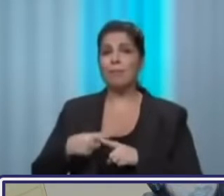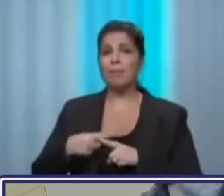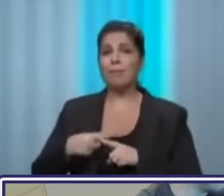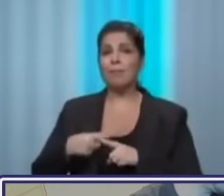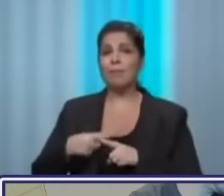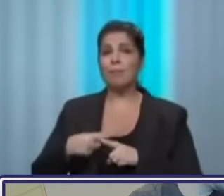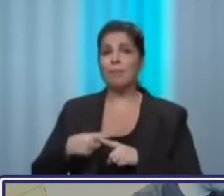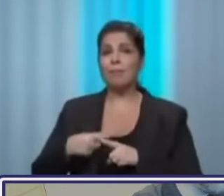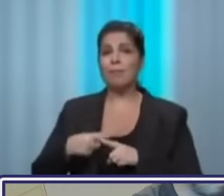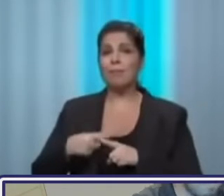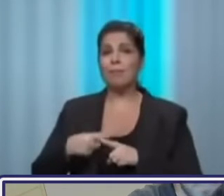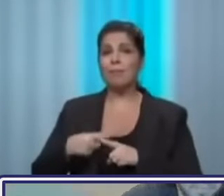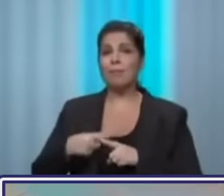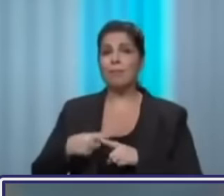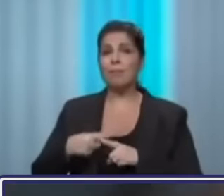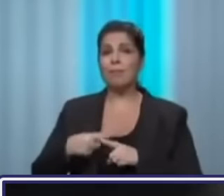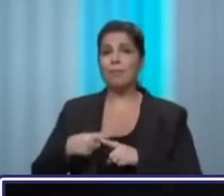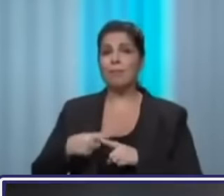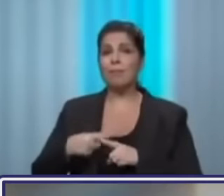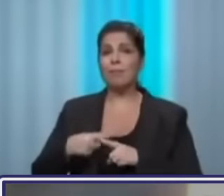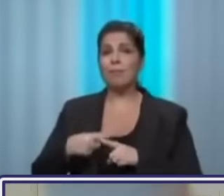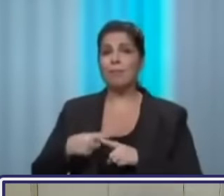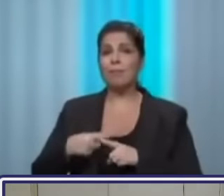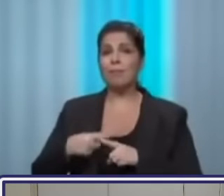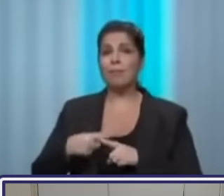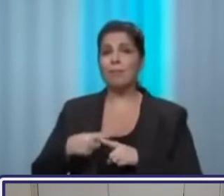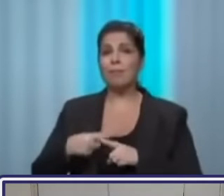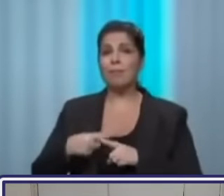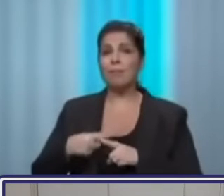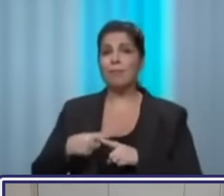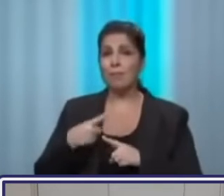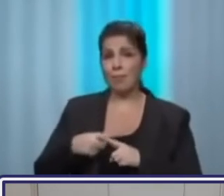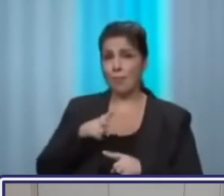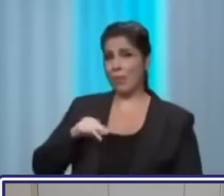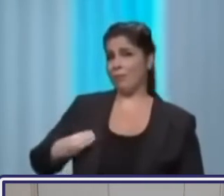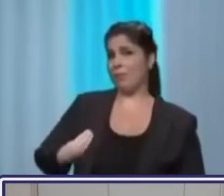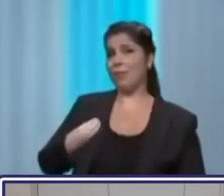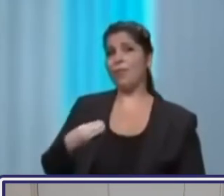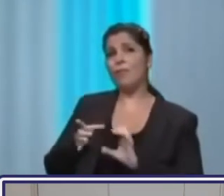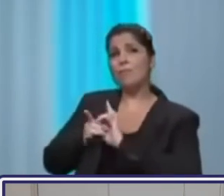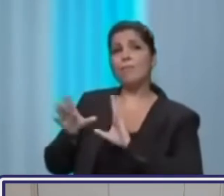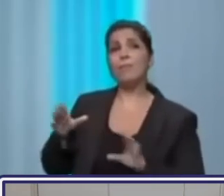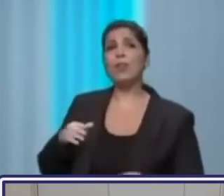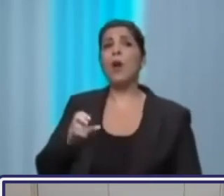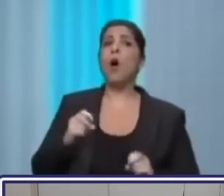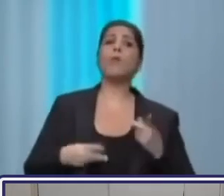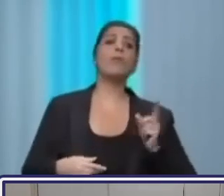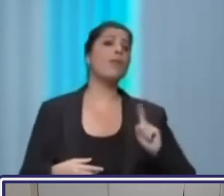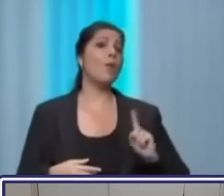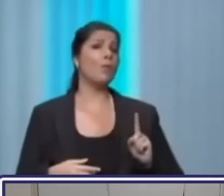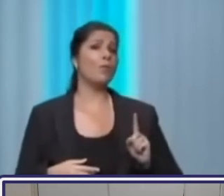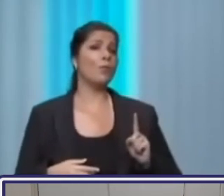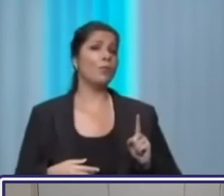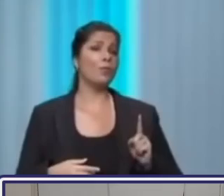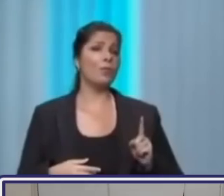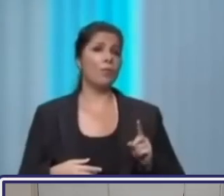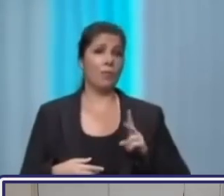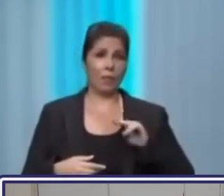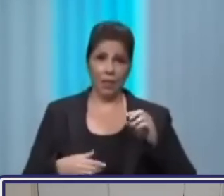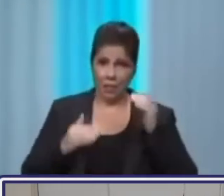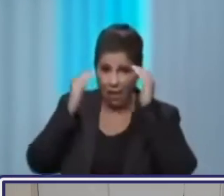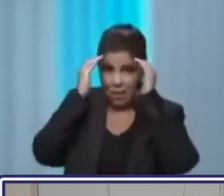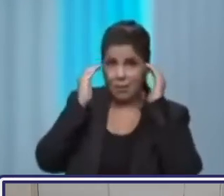e a Anitta eu não se será respeitado